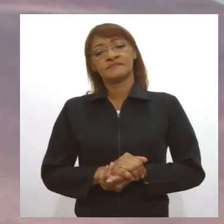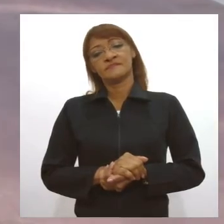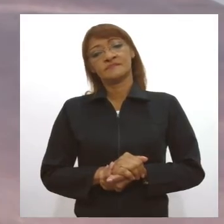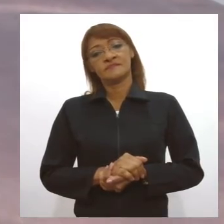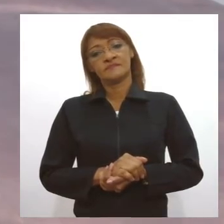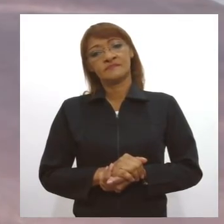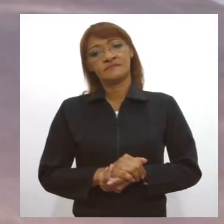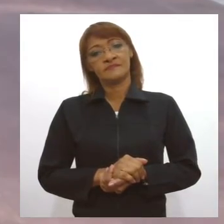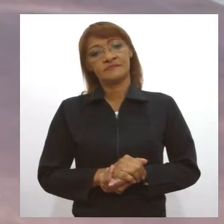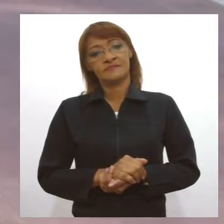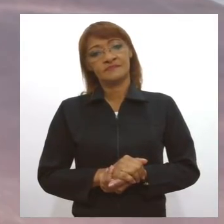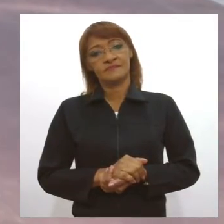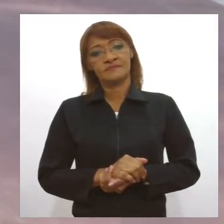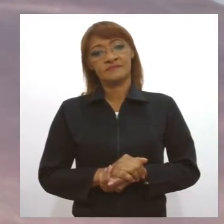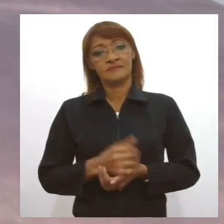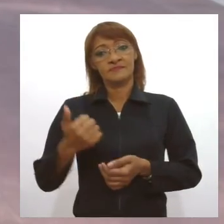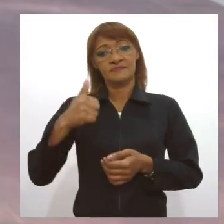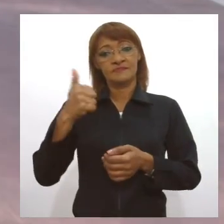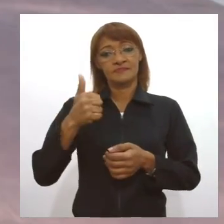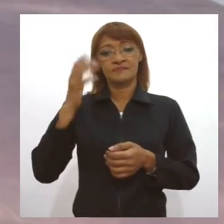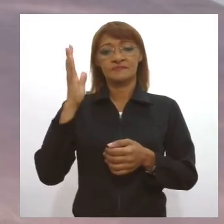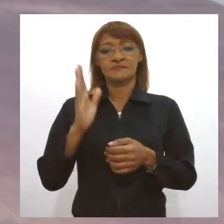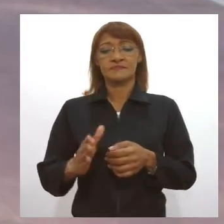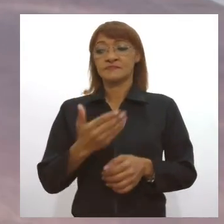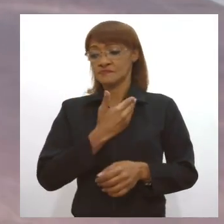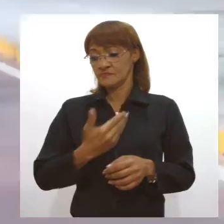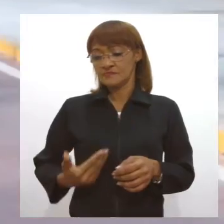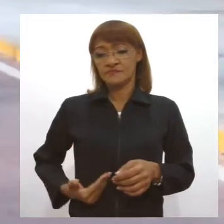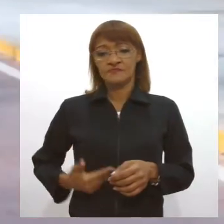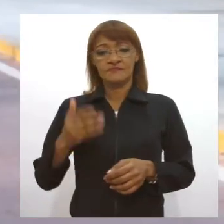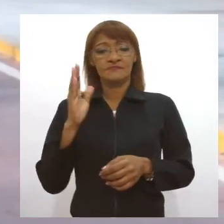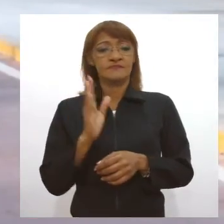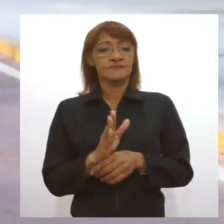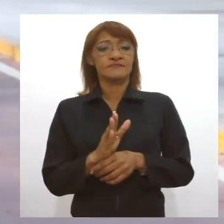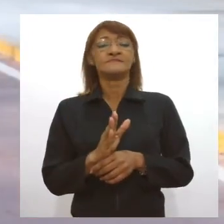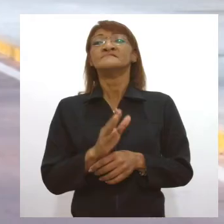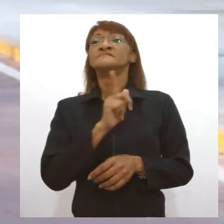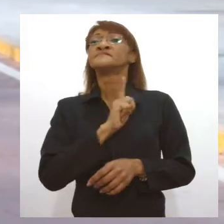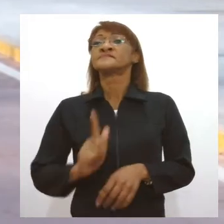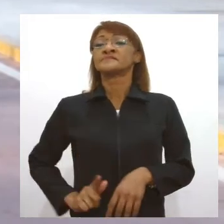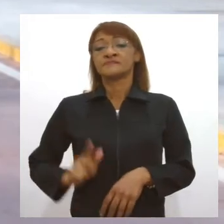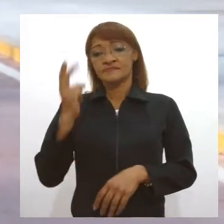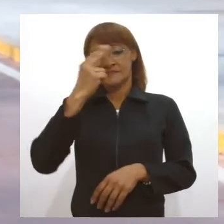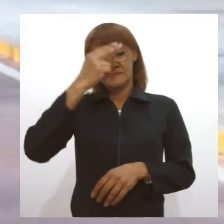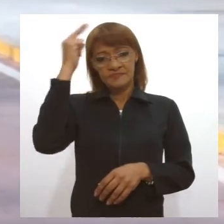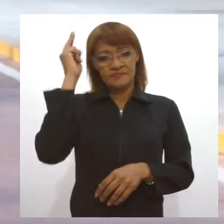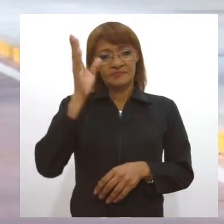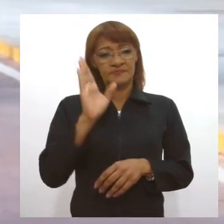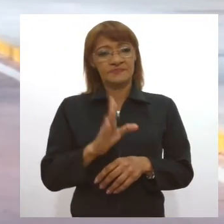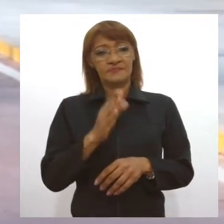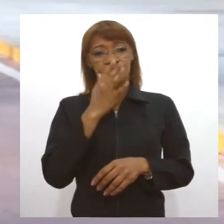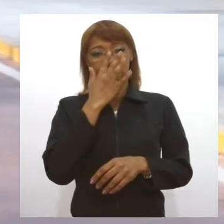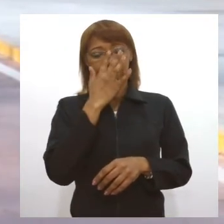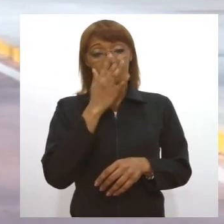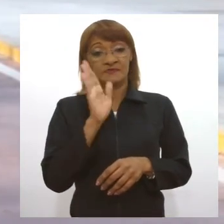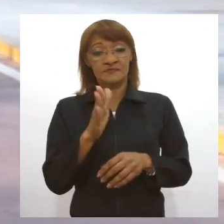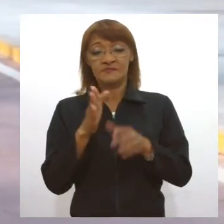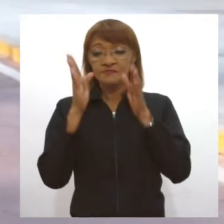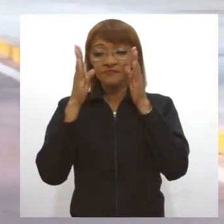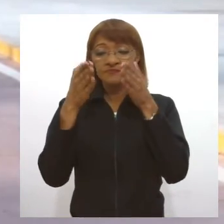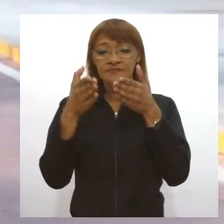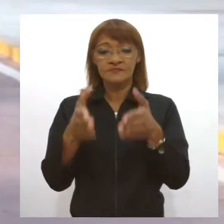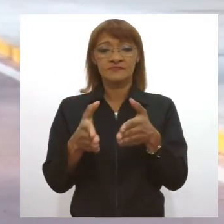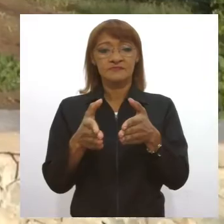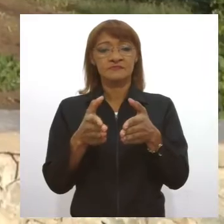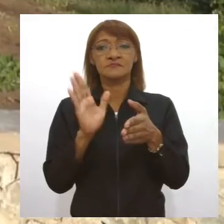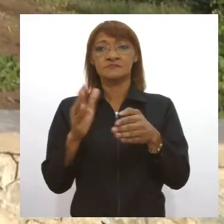A primeira etapa entregue pelo governador Beirvaldo Chagas faz parte das ações voltadas à adequação